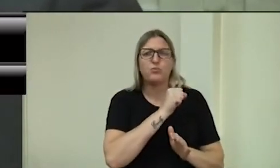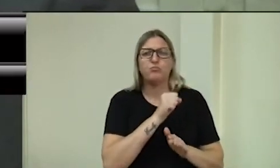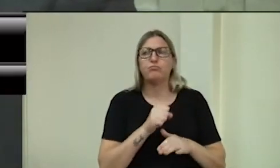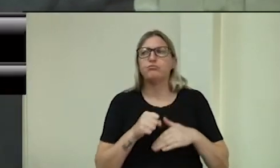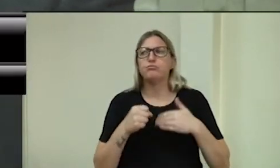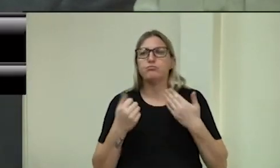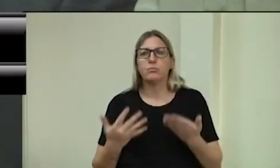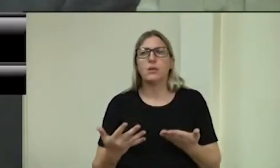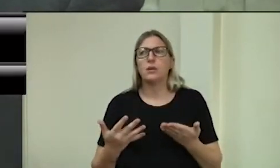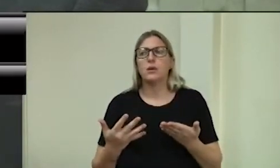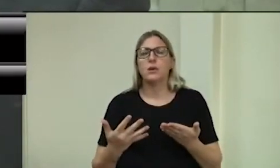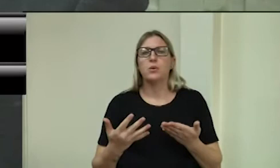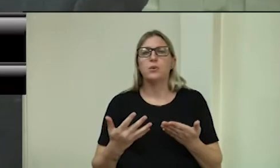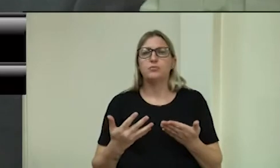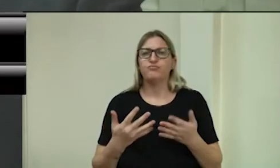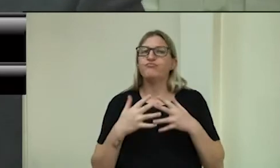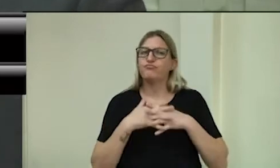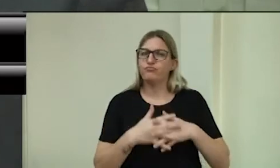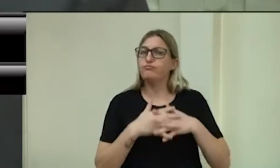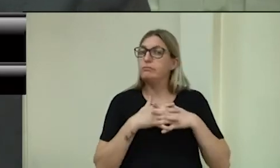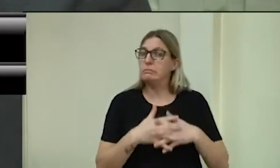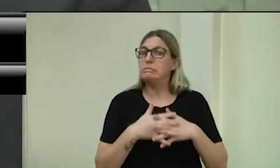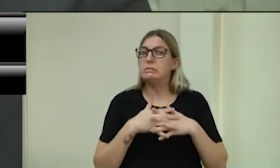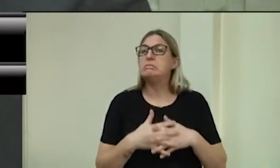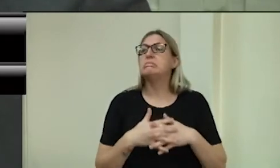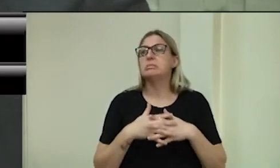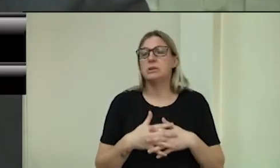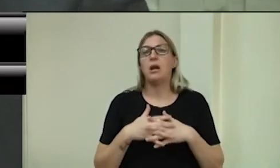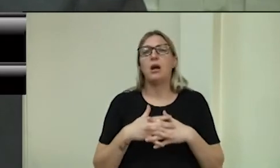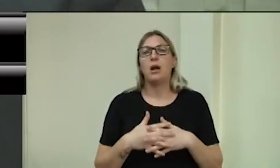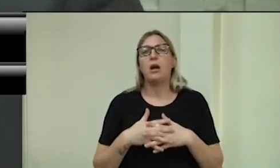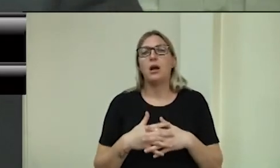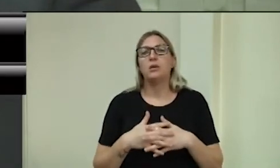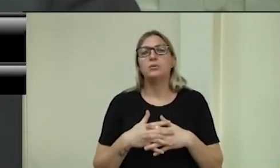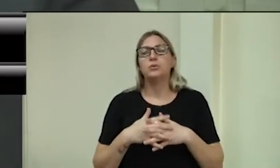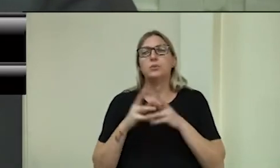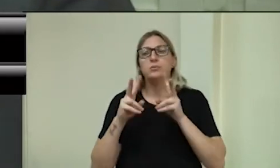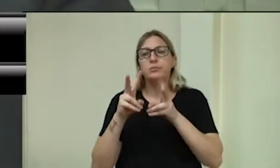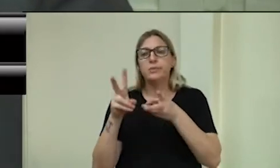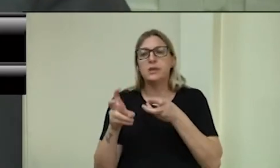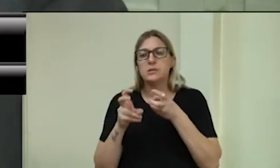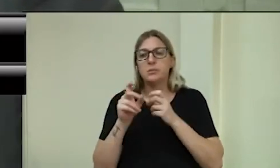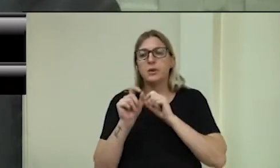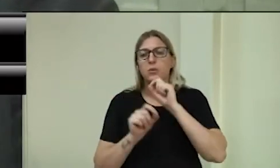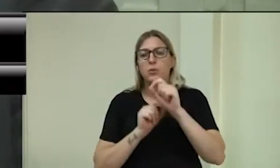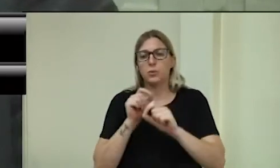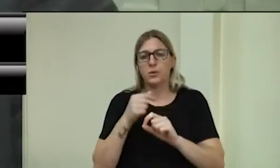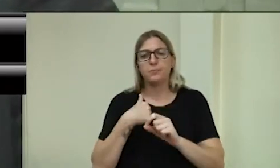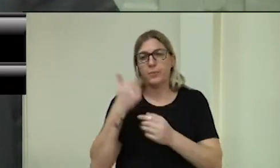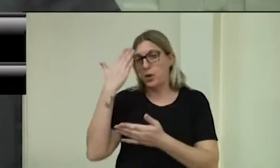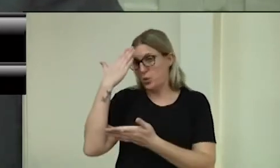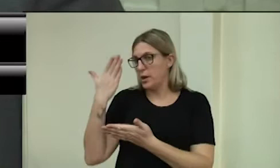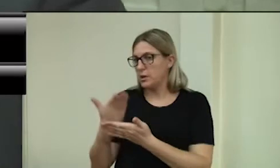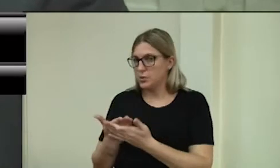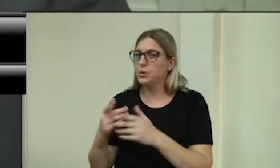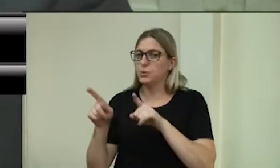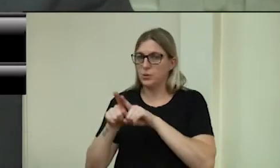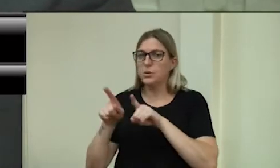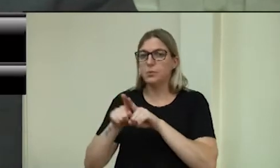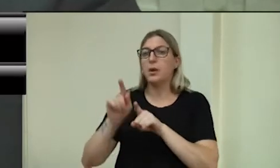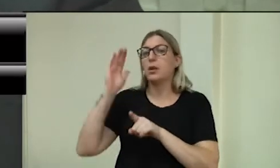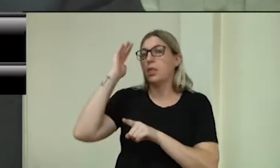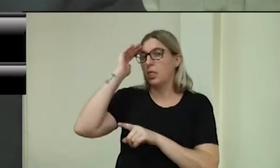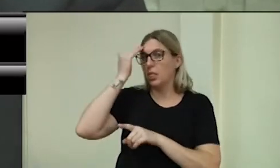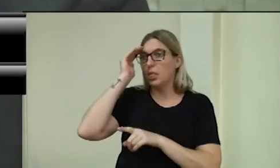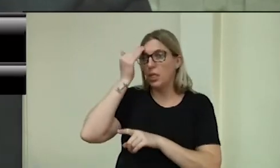algo bem complicado e se verificou, acredito e entendo também a questão da fiscalização,